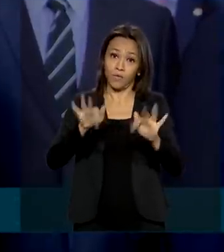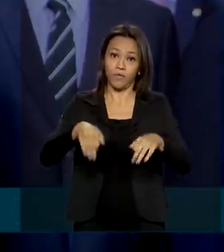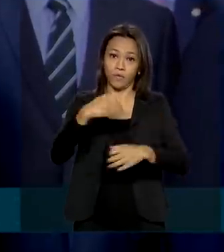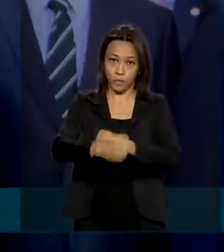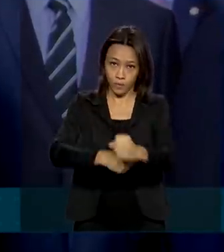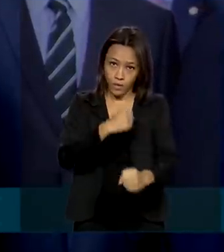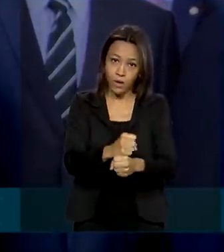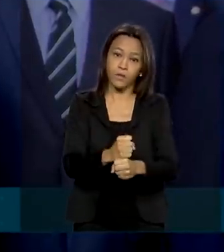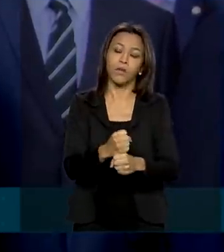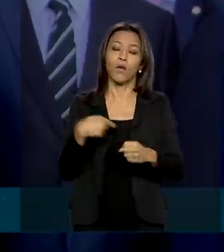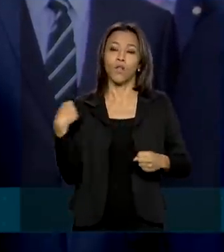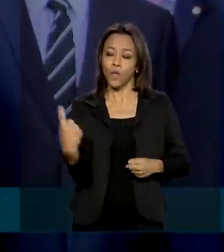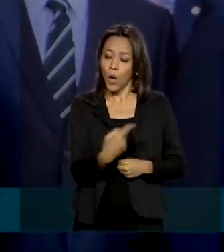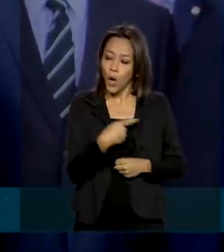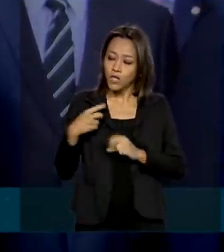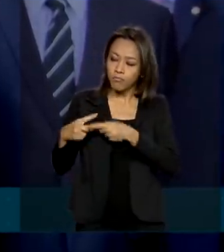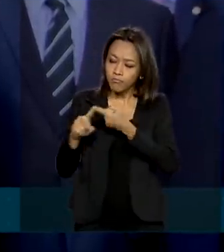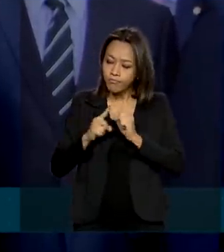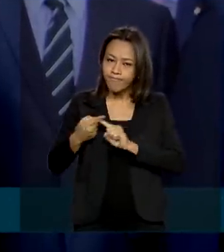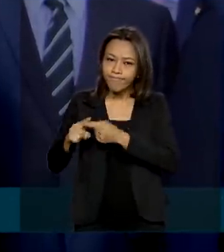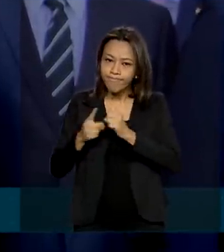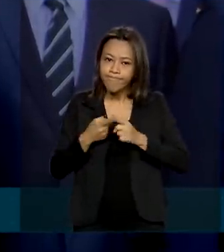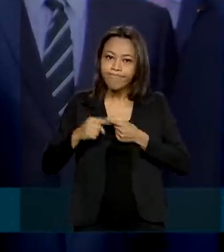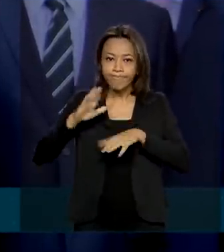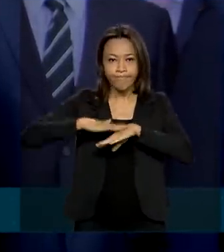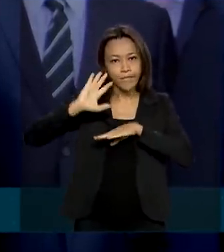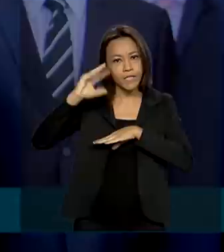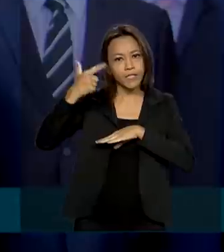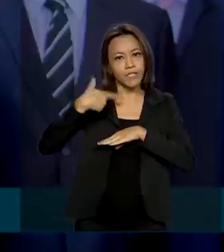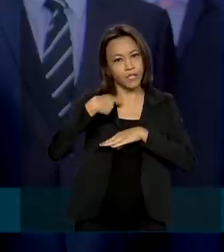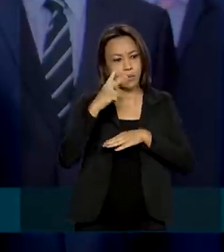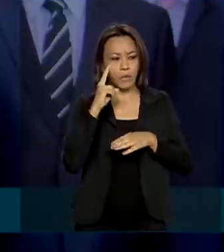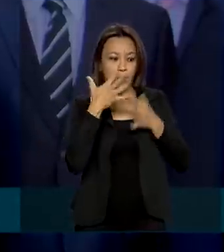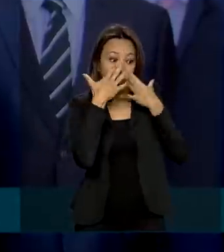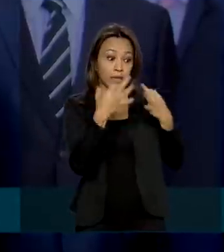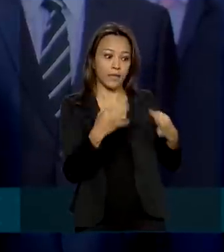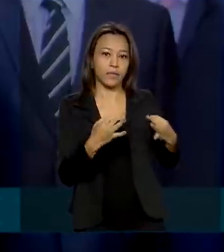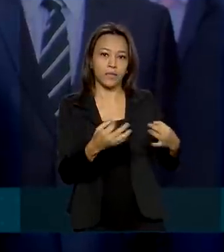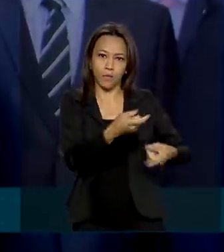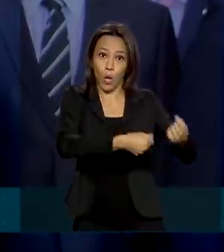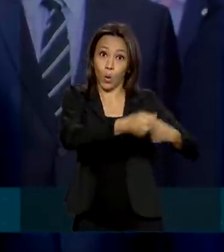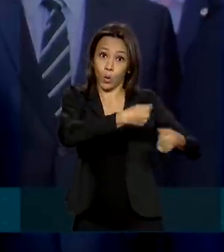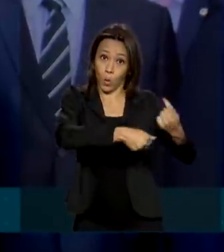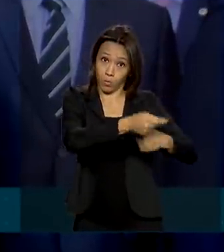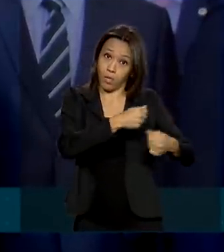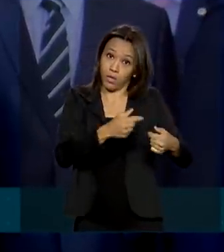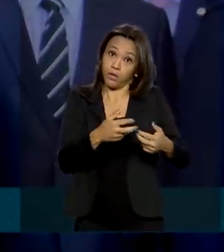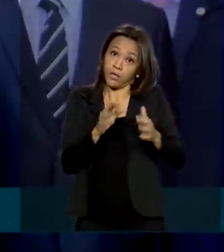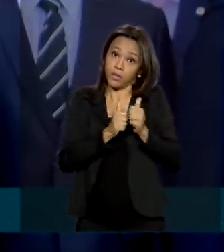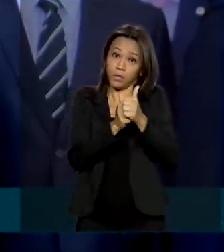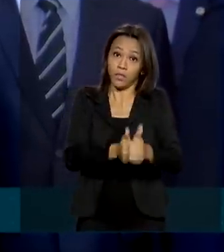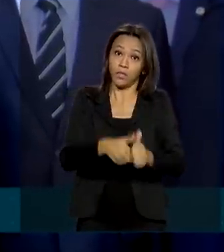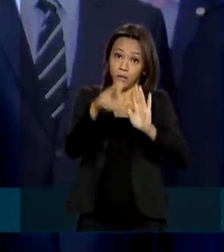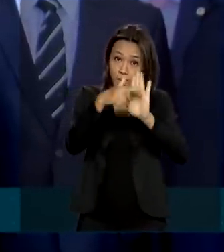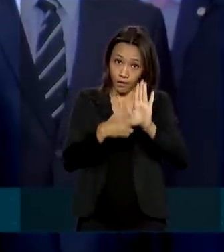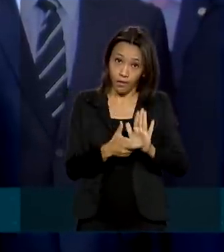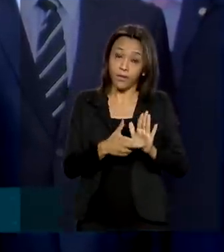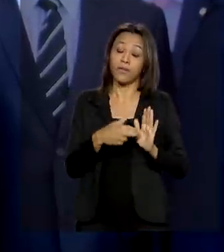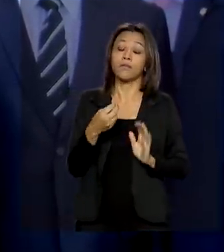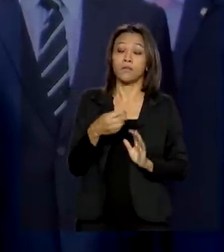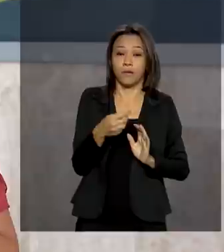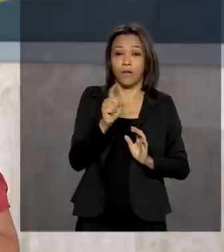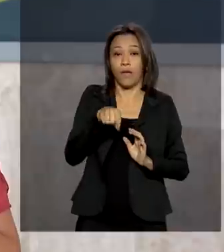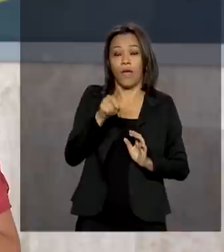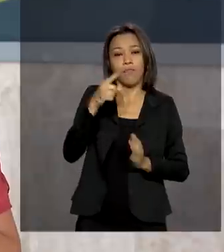decidimos aqui, até atendendo a economia, em cima da responsável fiscal, fixá-lo em R$ 300.